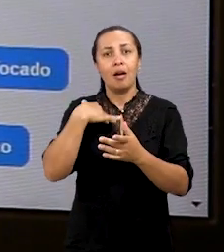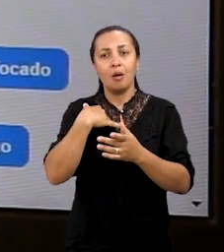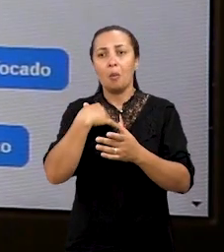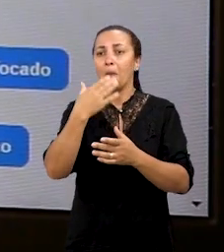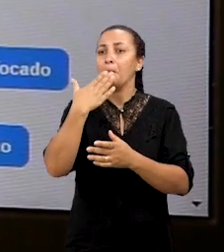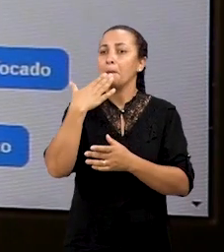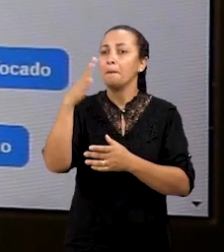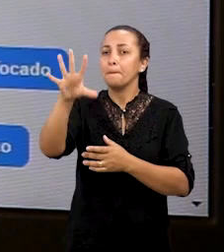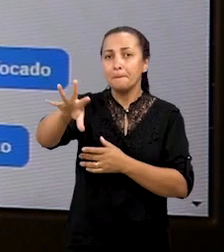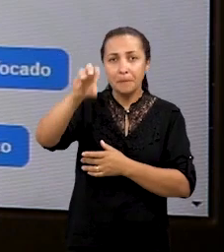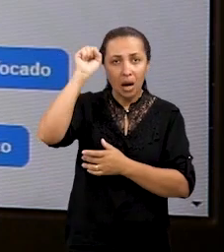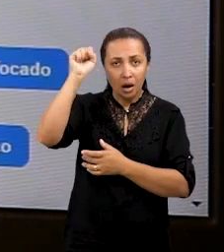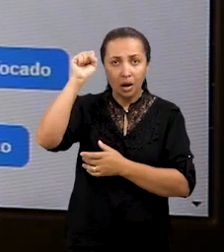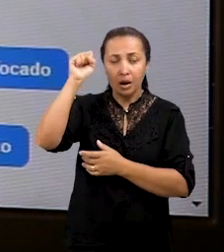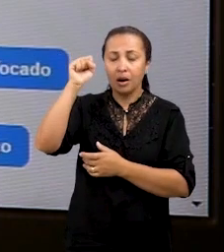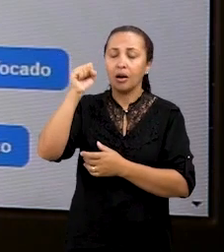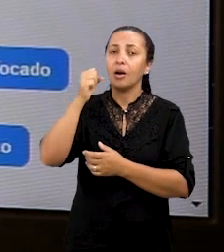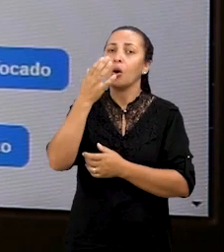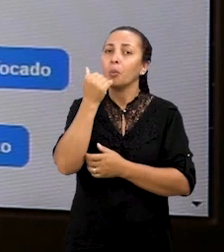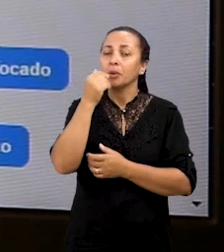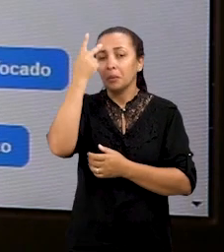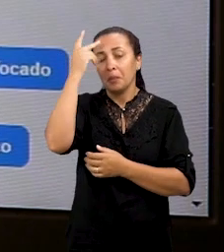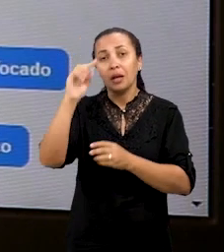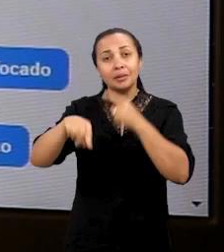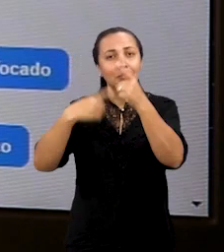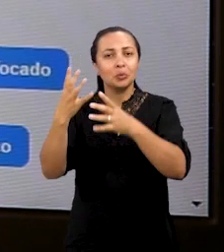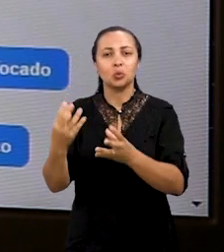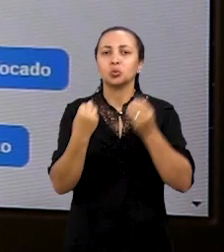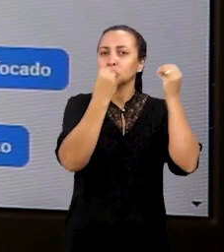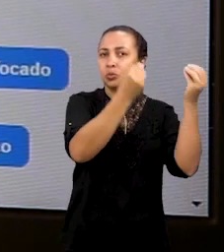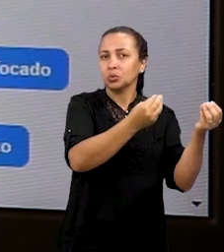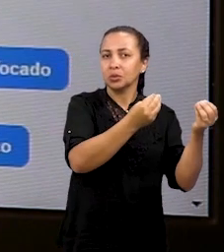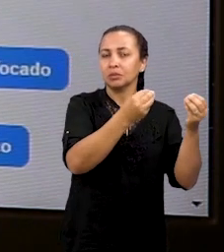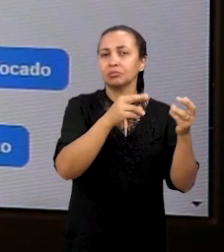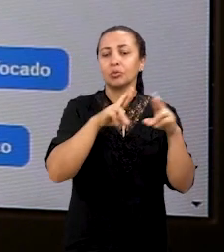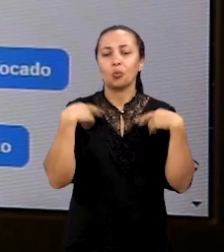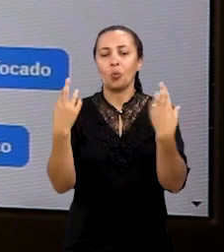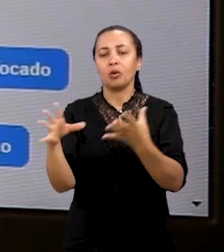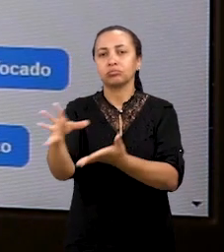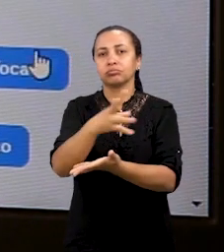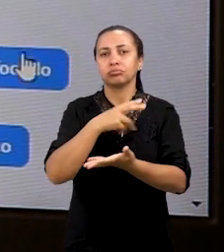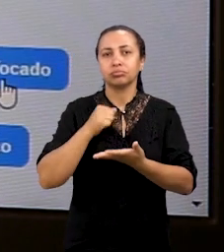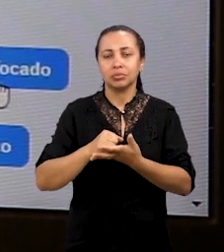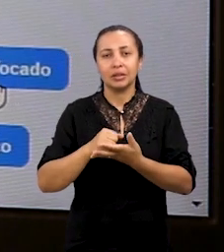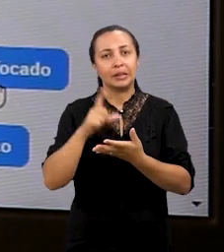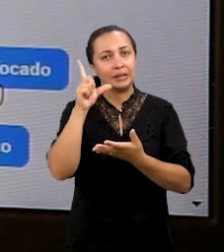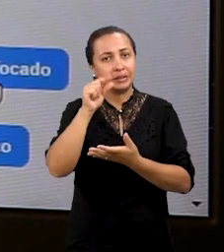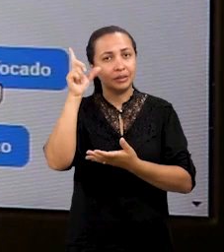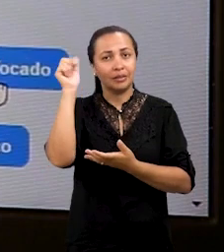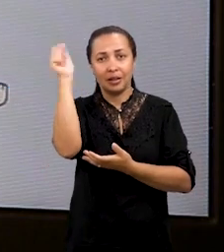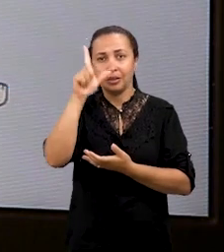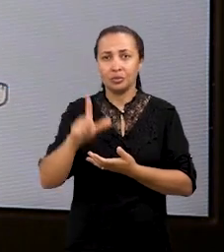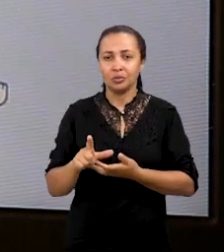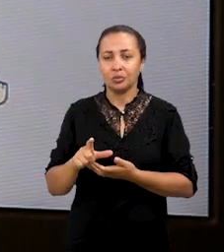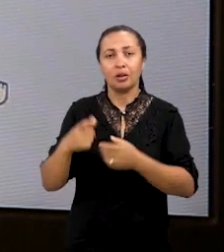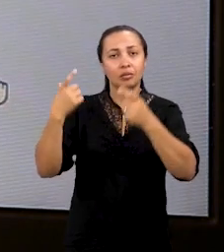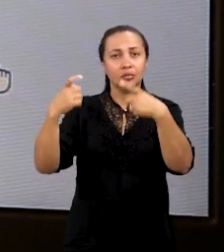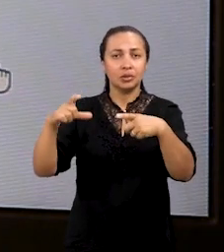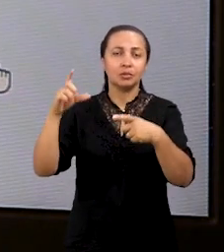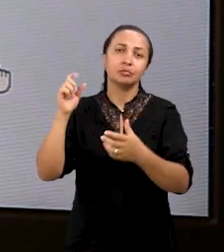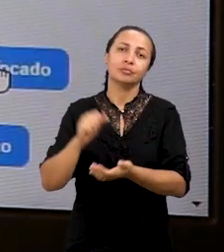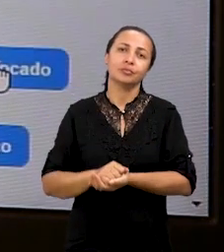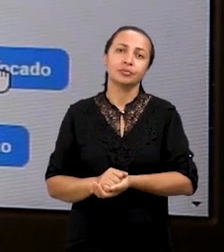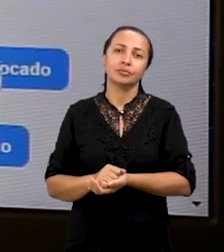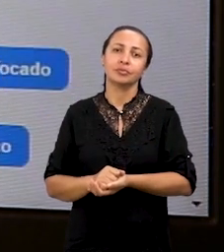doações para doar. E aí eu clico no mapa, clico em azul e marco o local tocado.